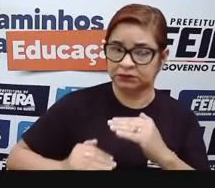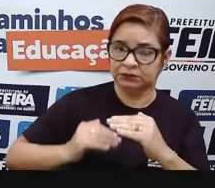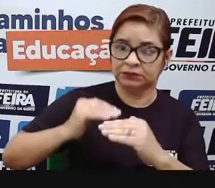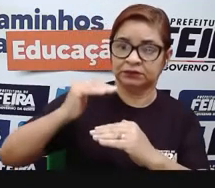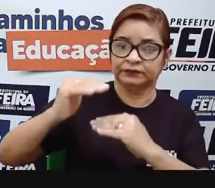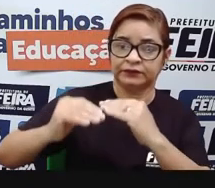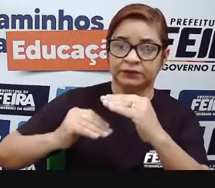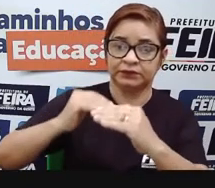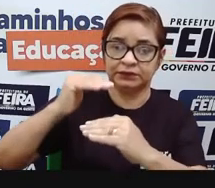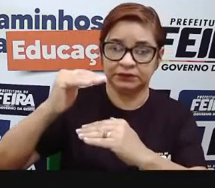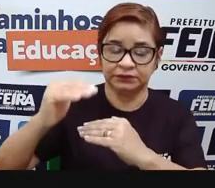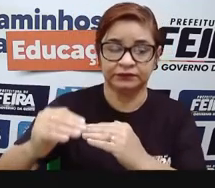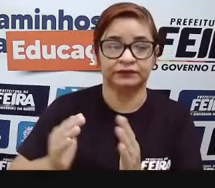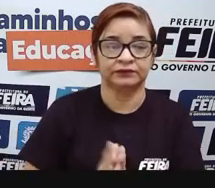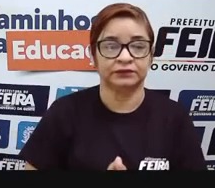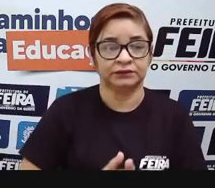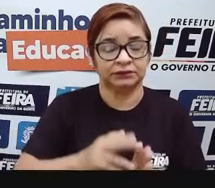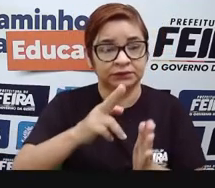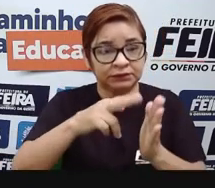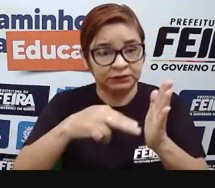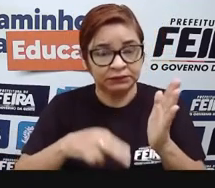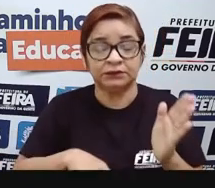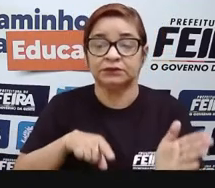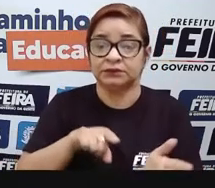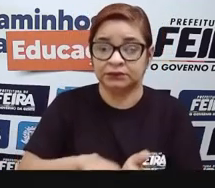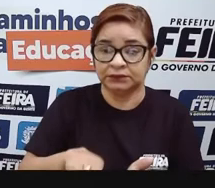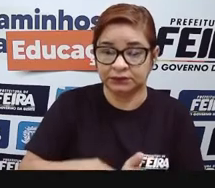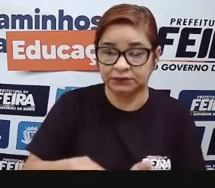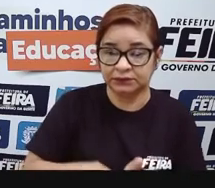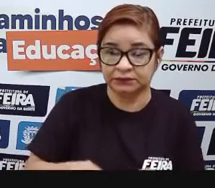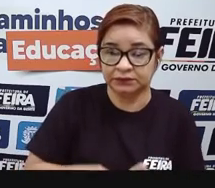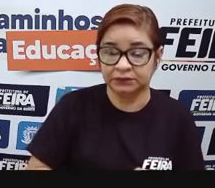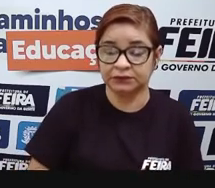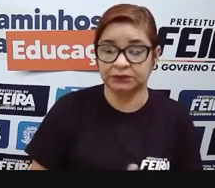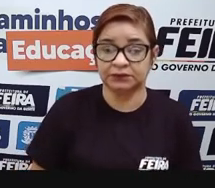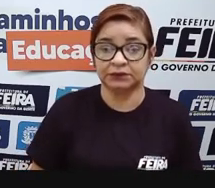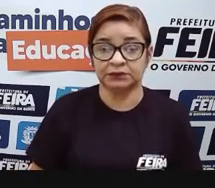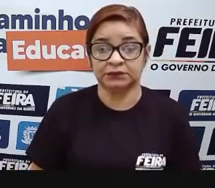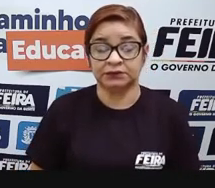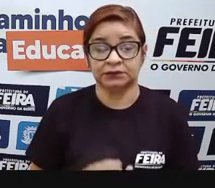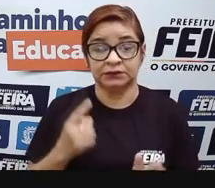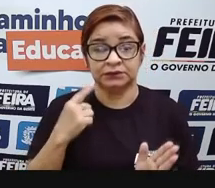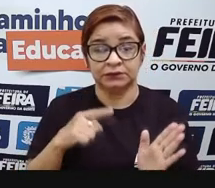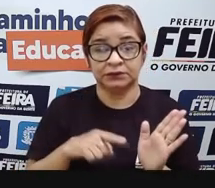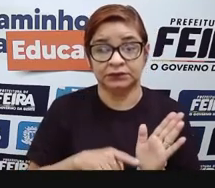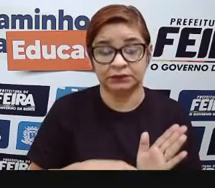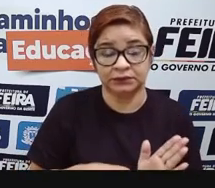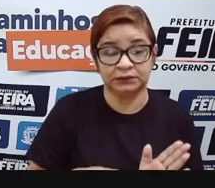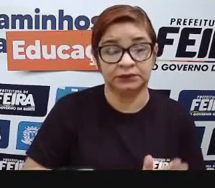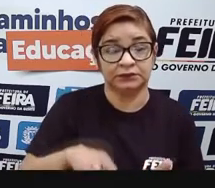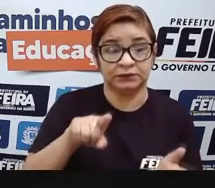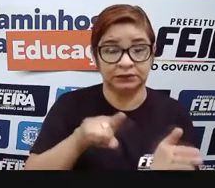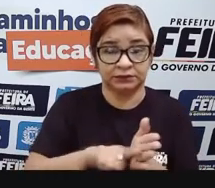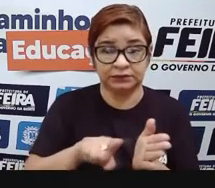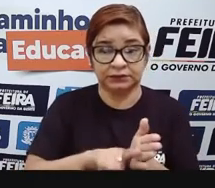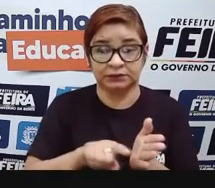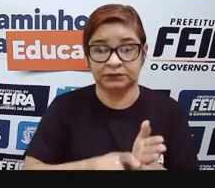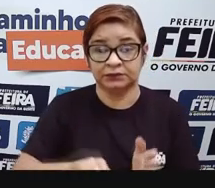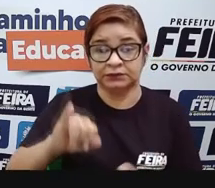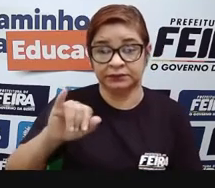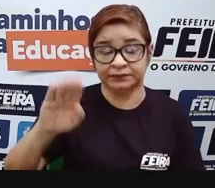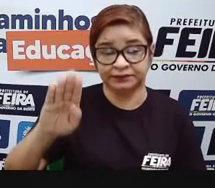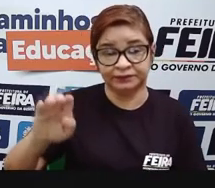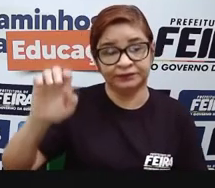metropolitana, segundo o IBGE. Então, esse é um dado, né? Que é verificado, que é comprovado, que é